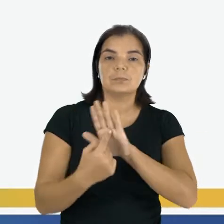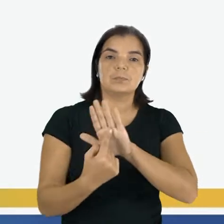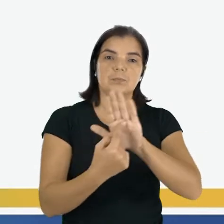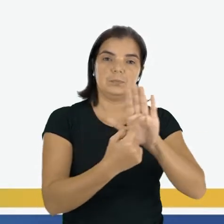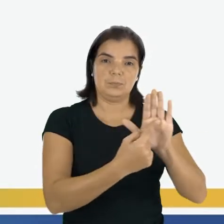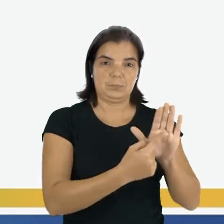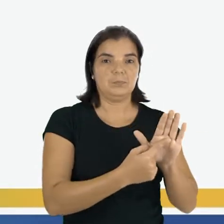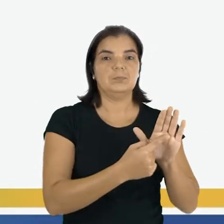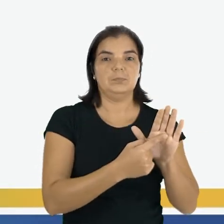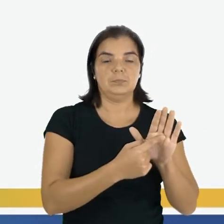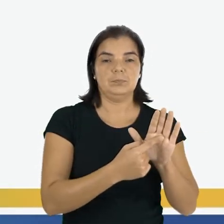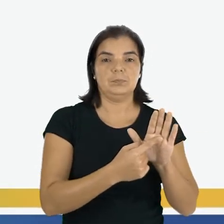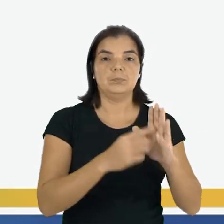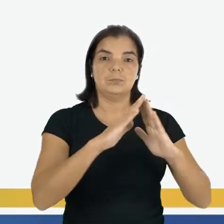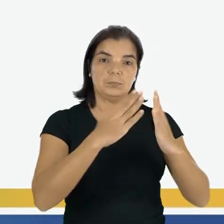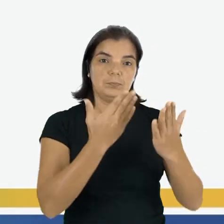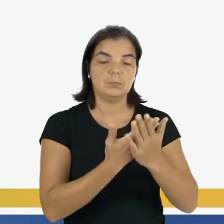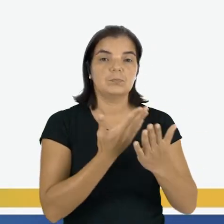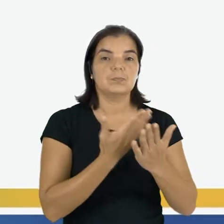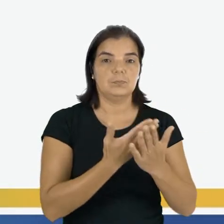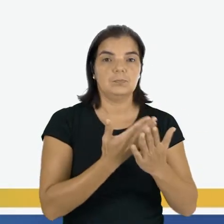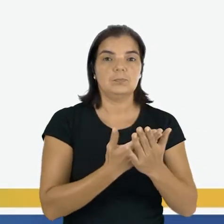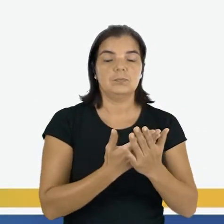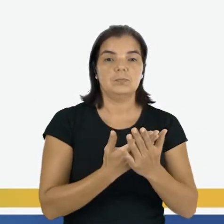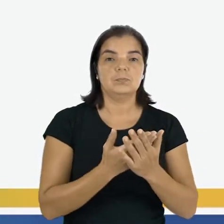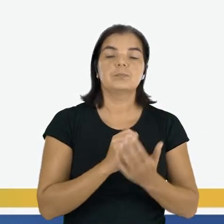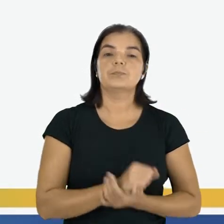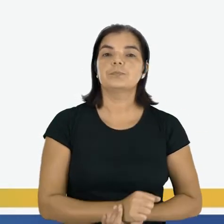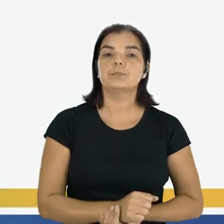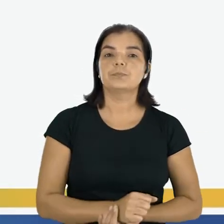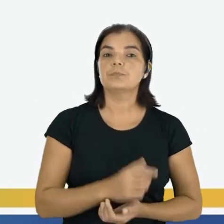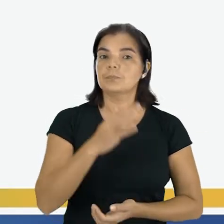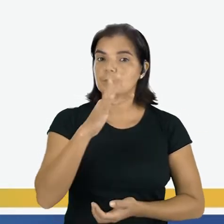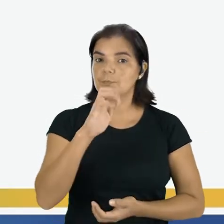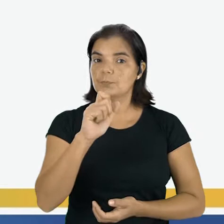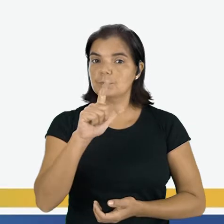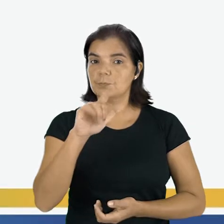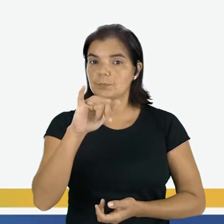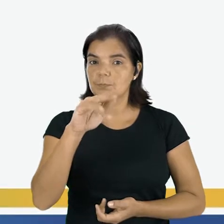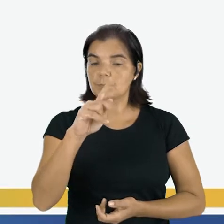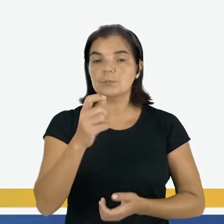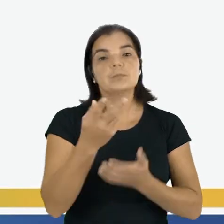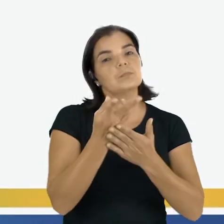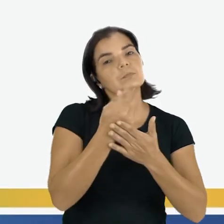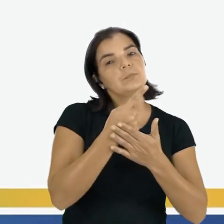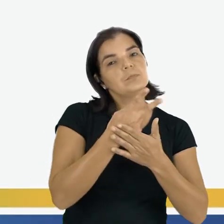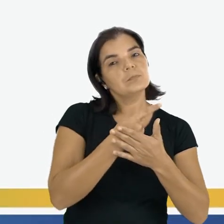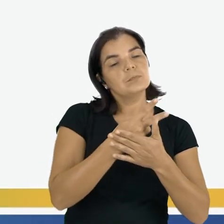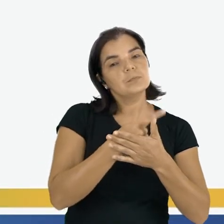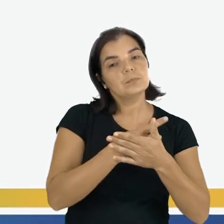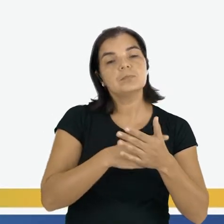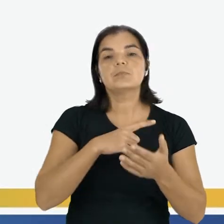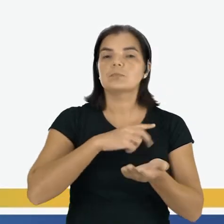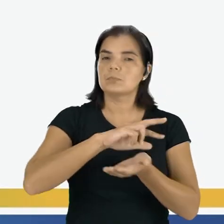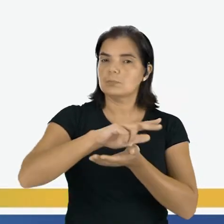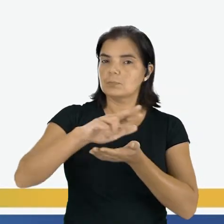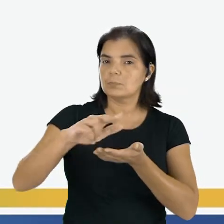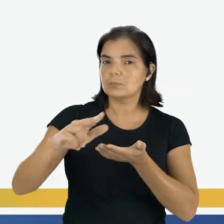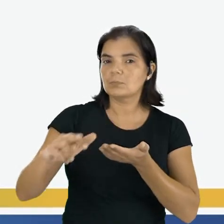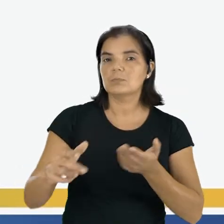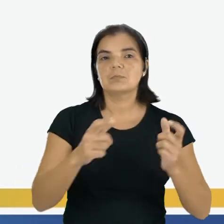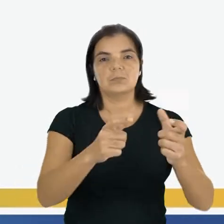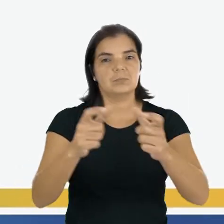representação da escola de Felipe. Na escola de Felipe, o desenho que ele fez da escola, tem várias